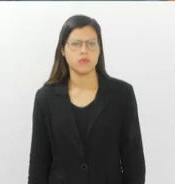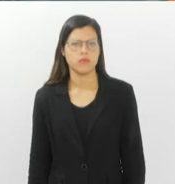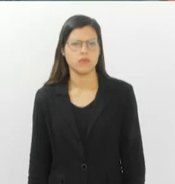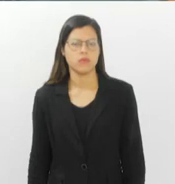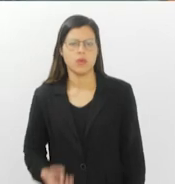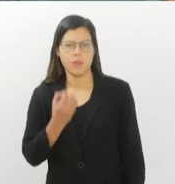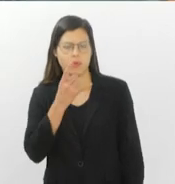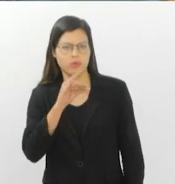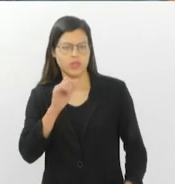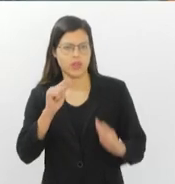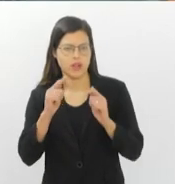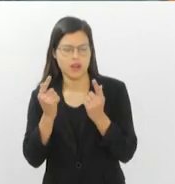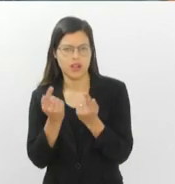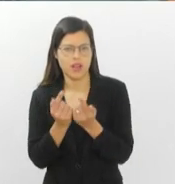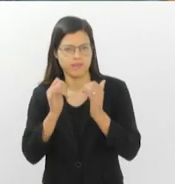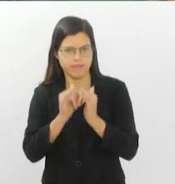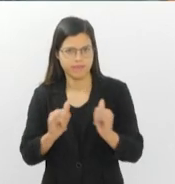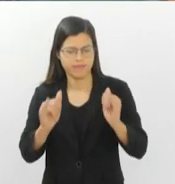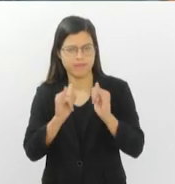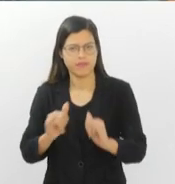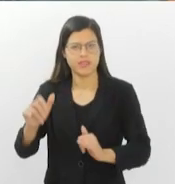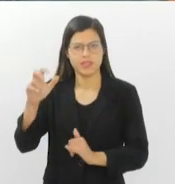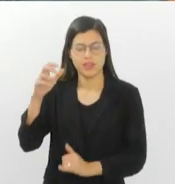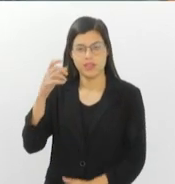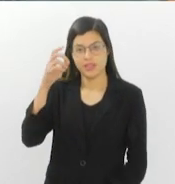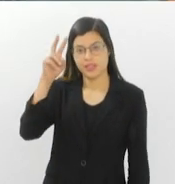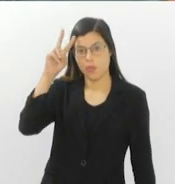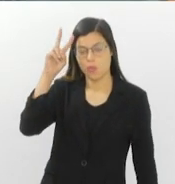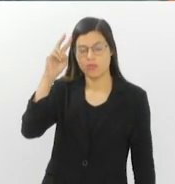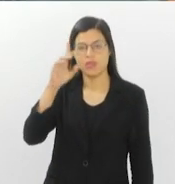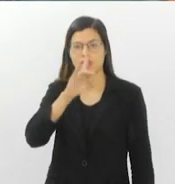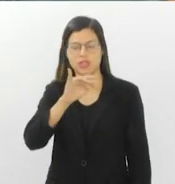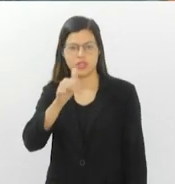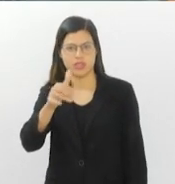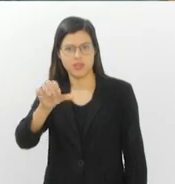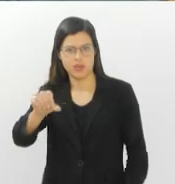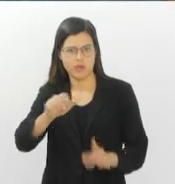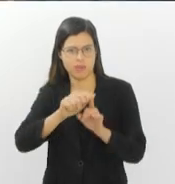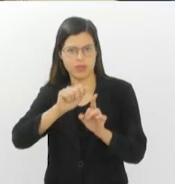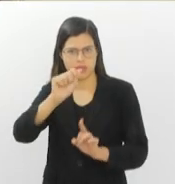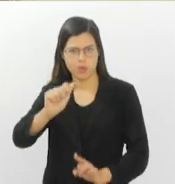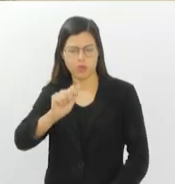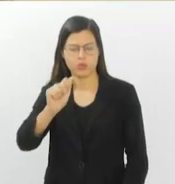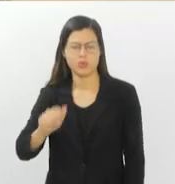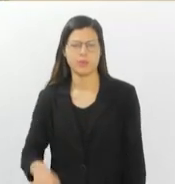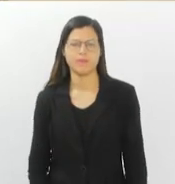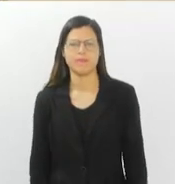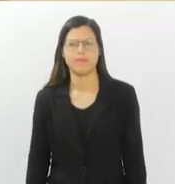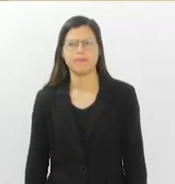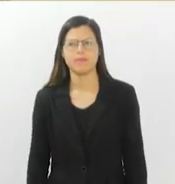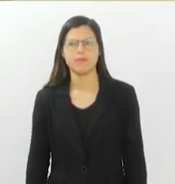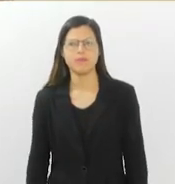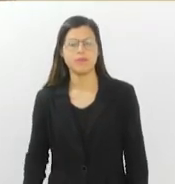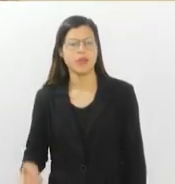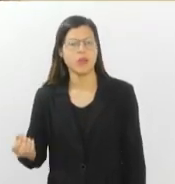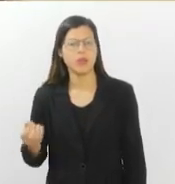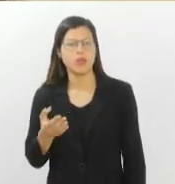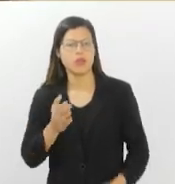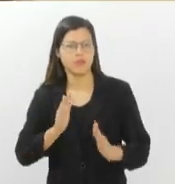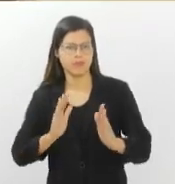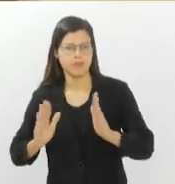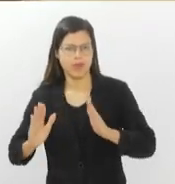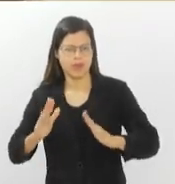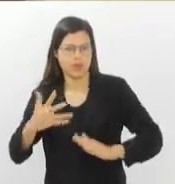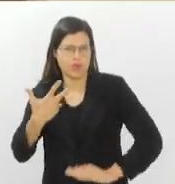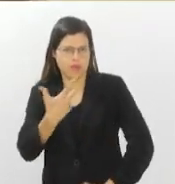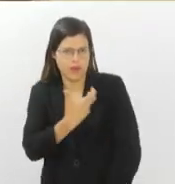O Bom Dia Alerj traz os seguintes destaques nesta segunda-feira, 19 de agosto. Nova fase da campanha de